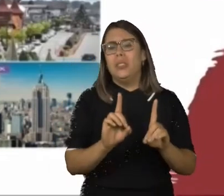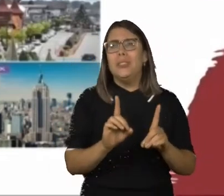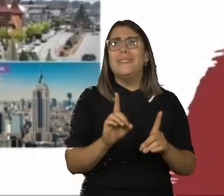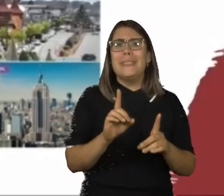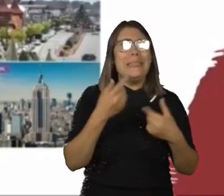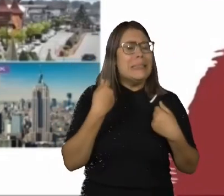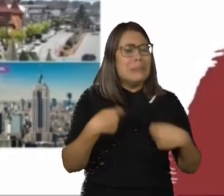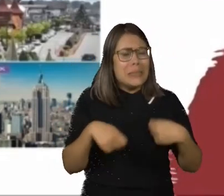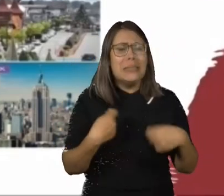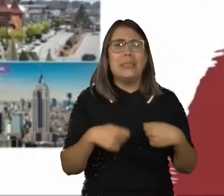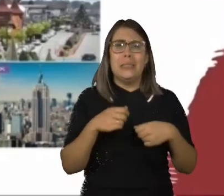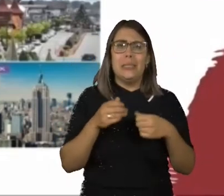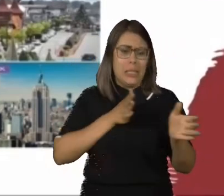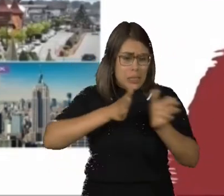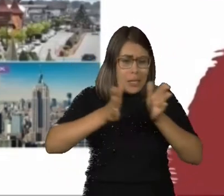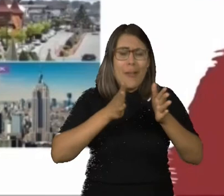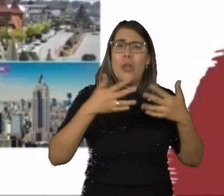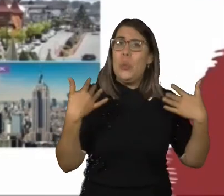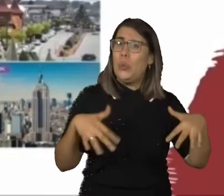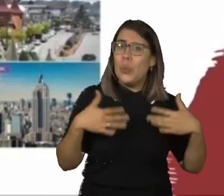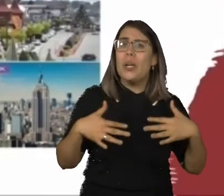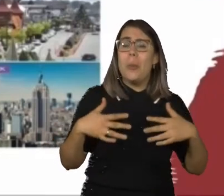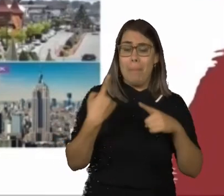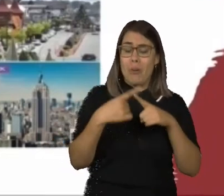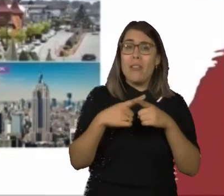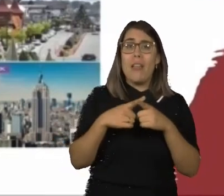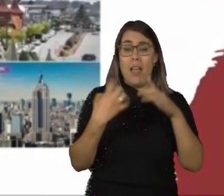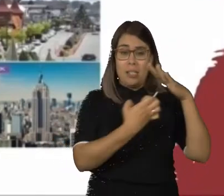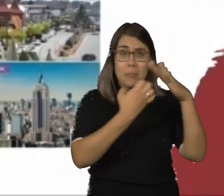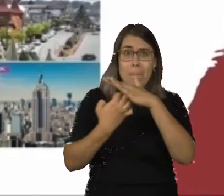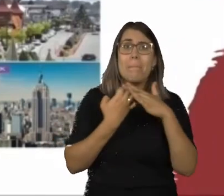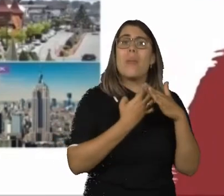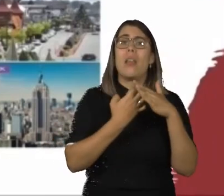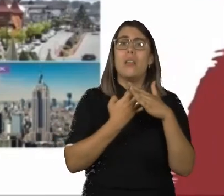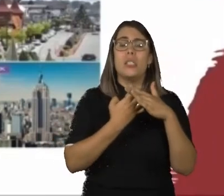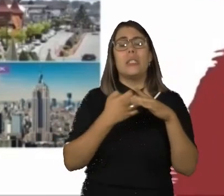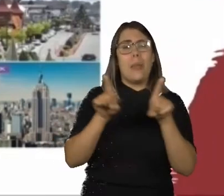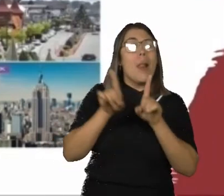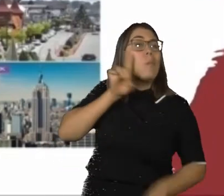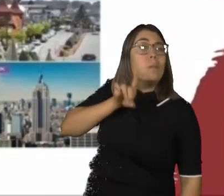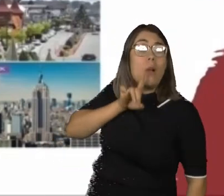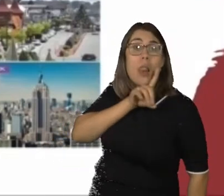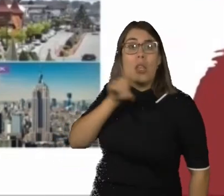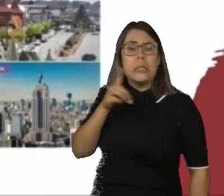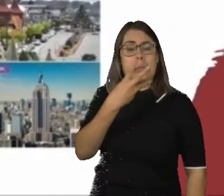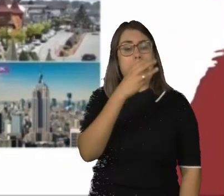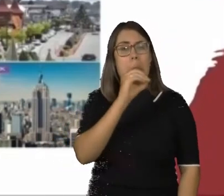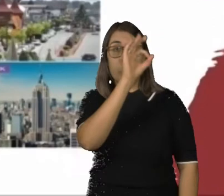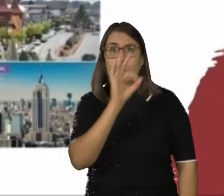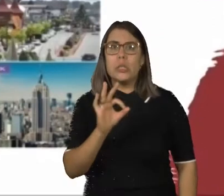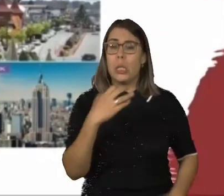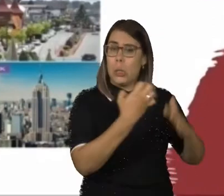fazendo a inclusão social. Eu acho magnífico isso, porque eles estão adiantados, tanto que nos Estados Unidos, em torno de 30%